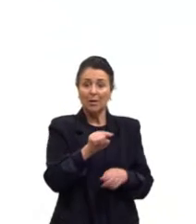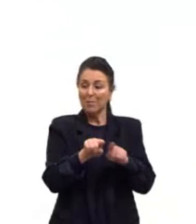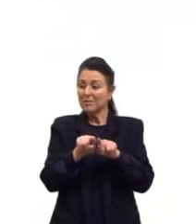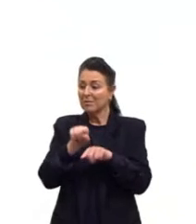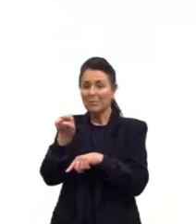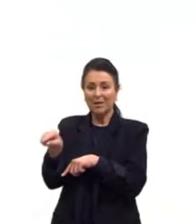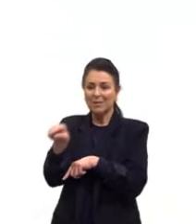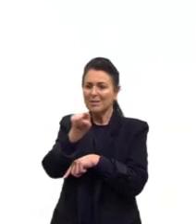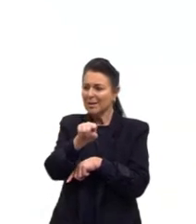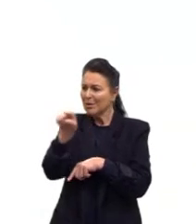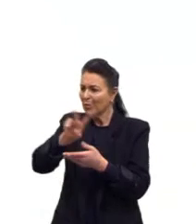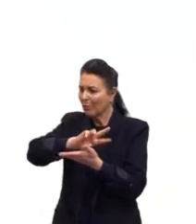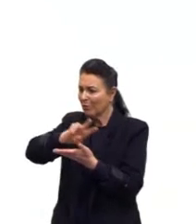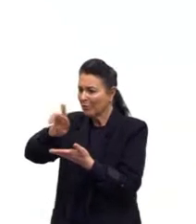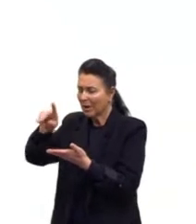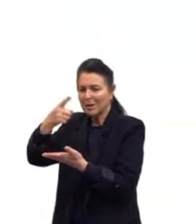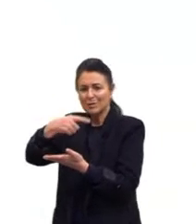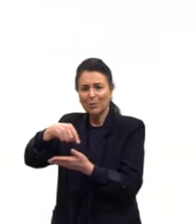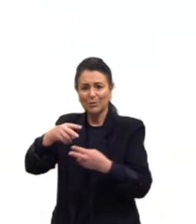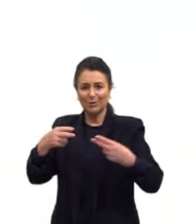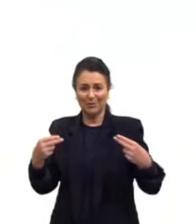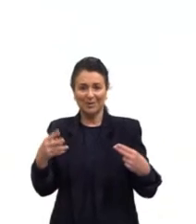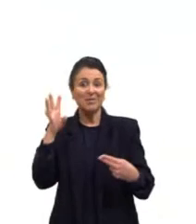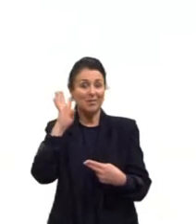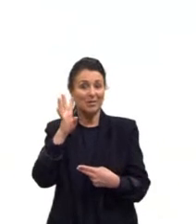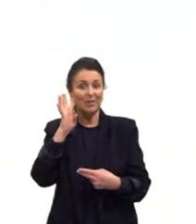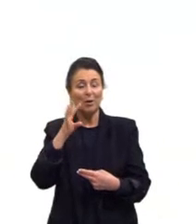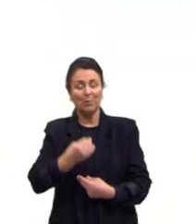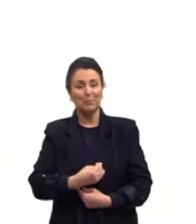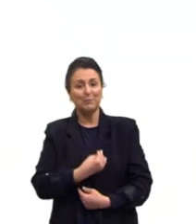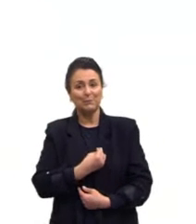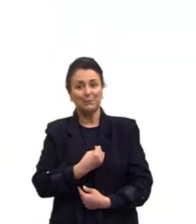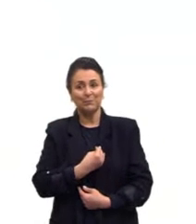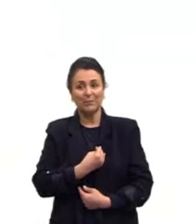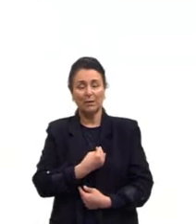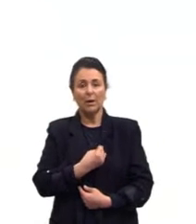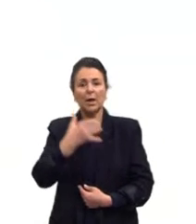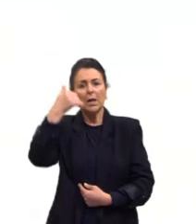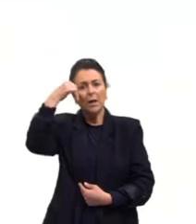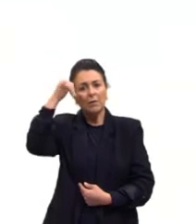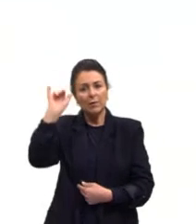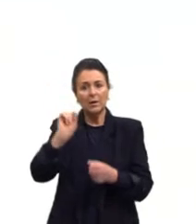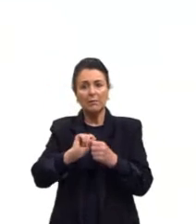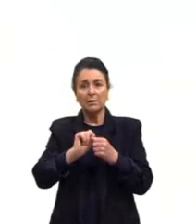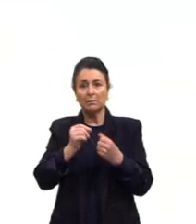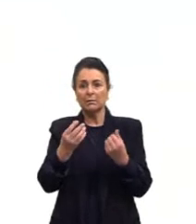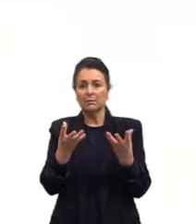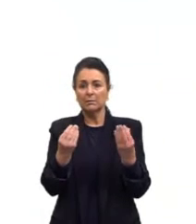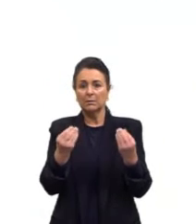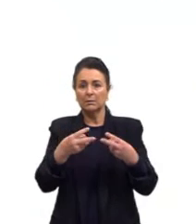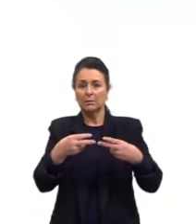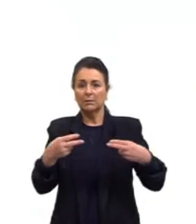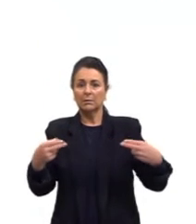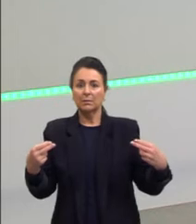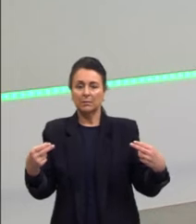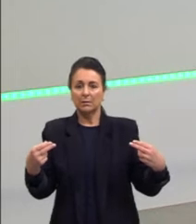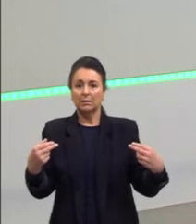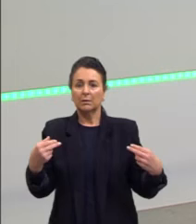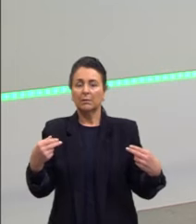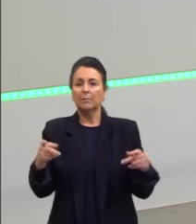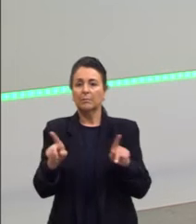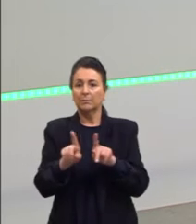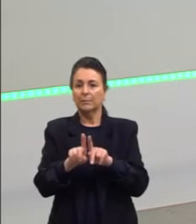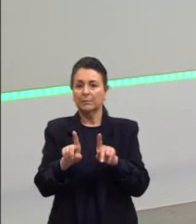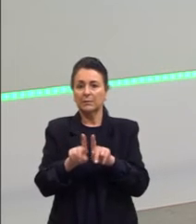outras coisas que tu vai gostar também, que é legal para o cérebro. E evite fazer muitas coisas ao mesmo tempo. Isso é muito importante